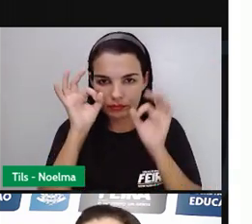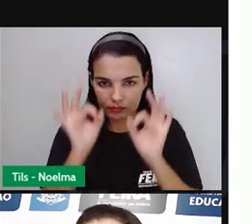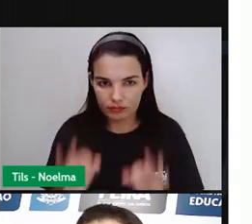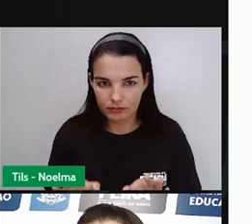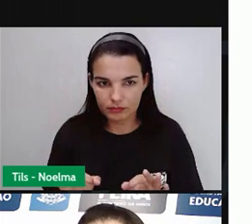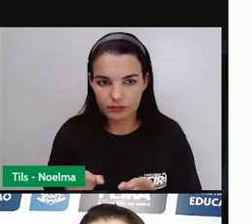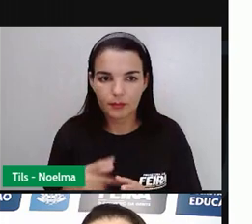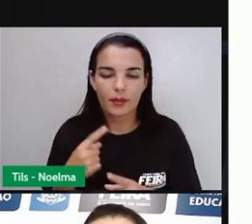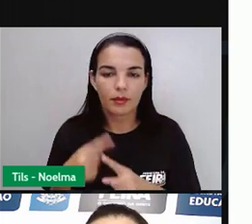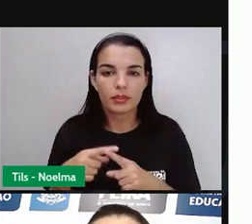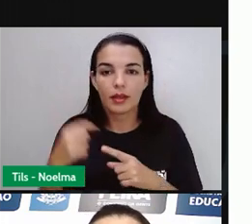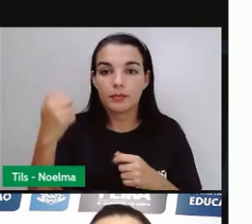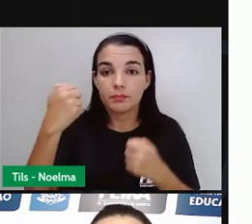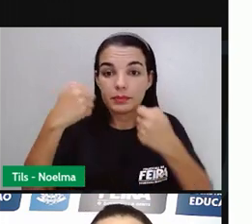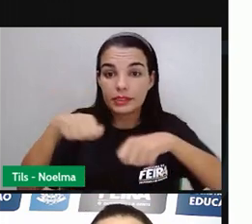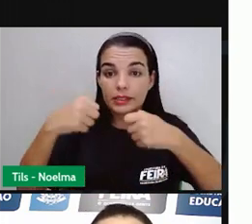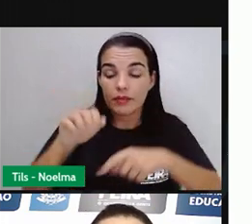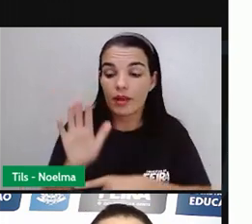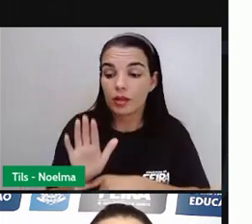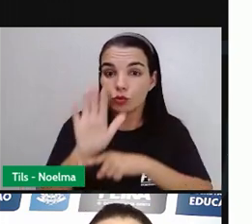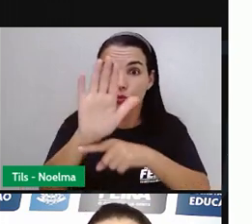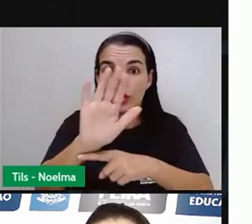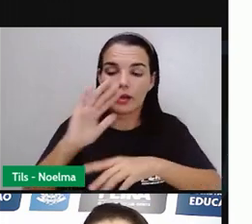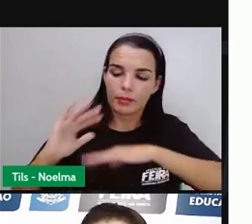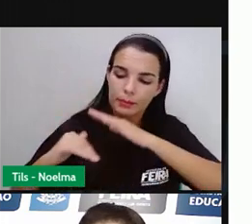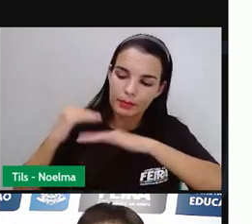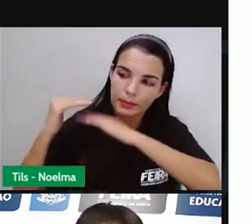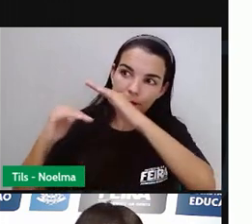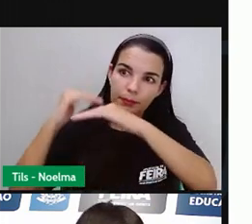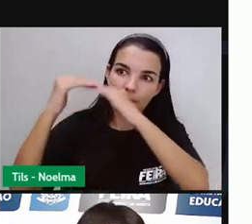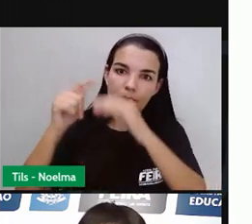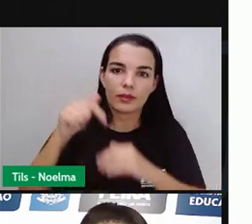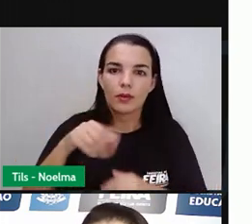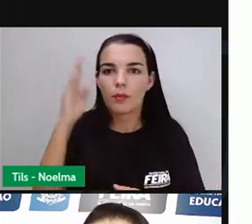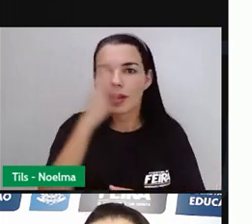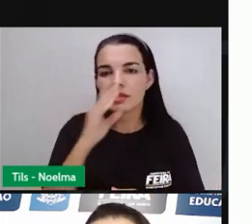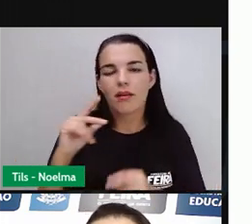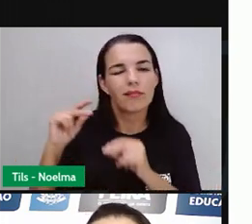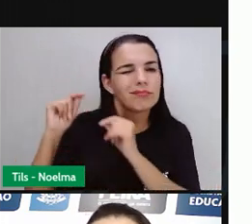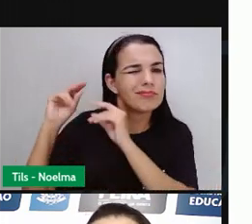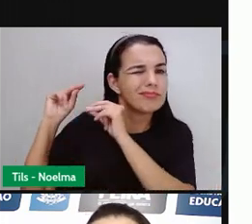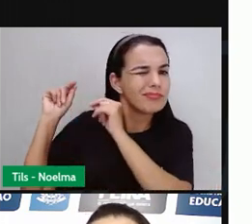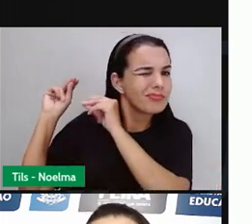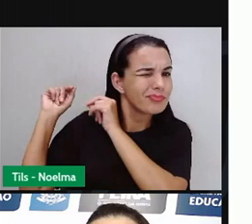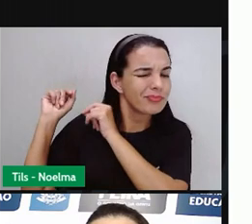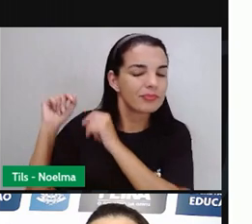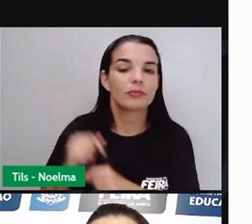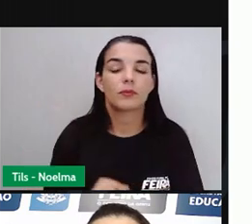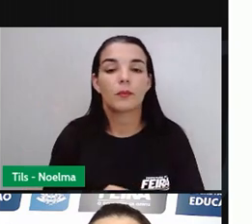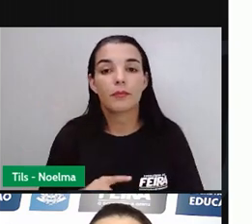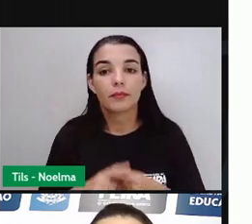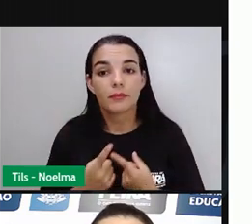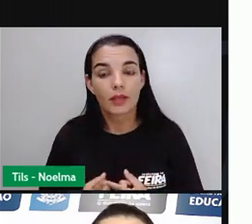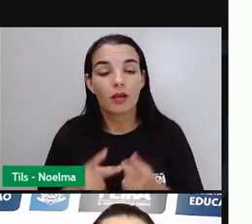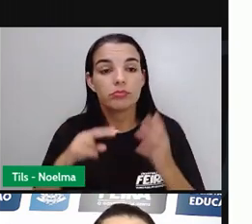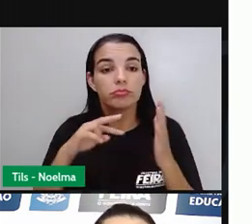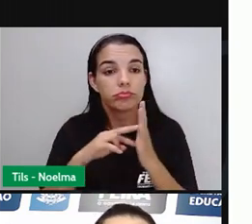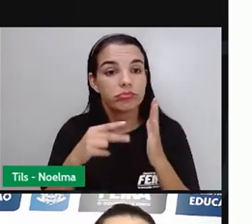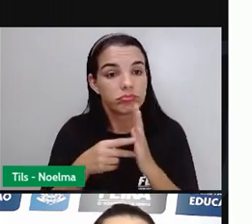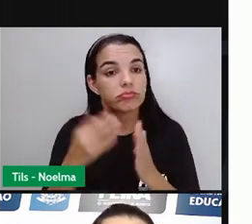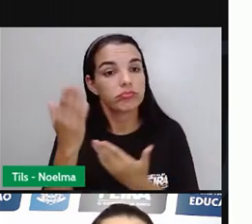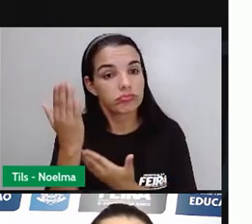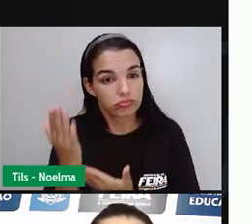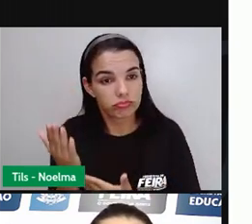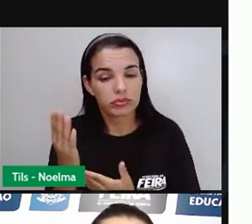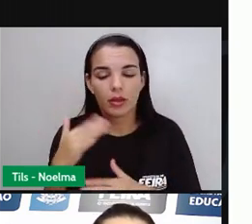dentro da colônia para ajudar em desenvolvimento da economia do país. Então, imigração é um movimento de entrada de estrangeiro em um país